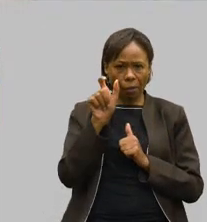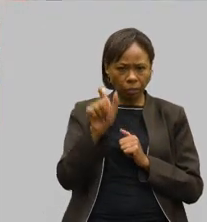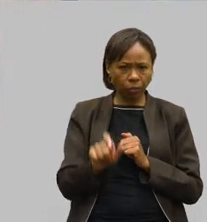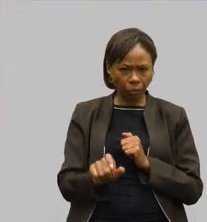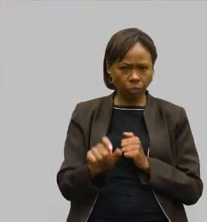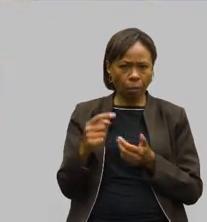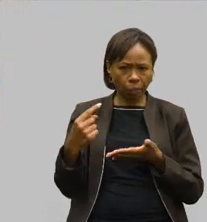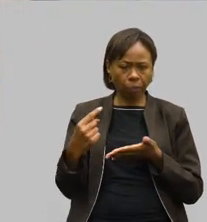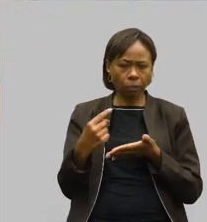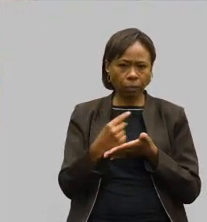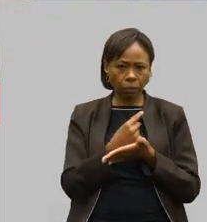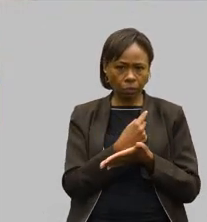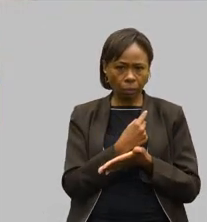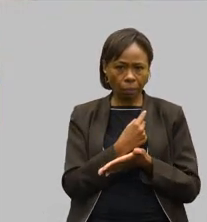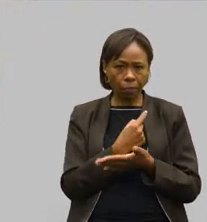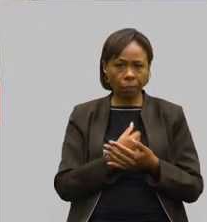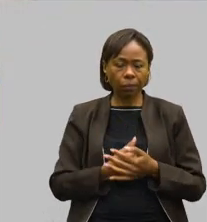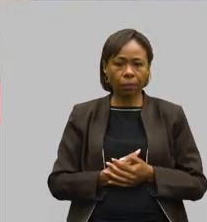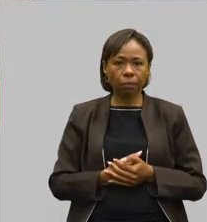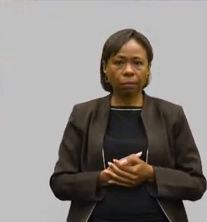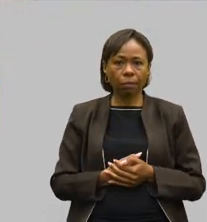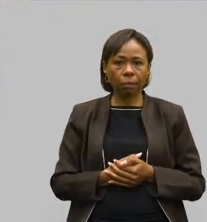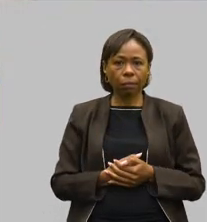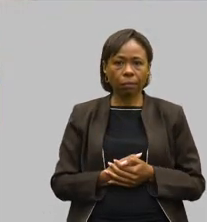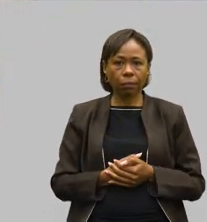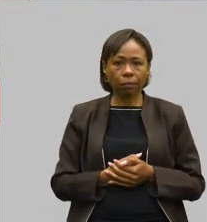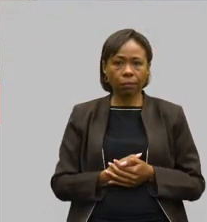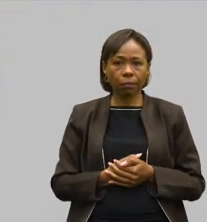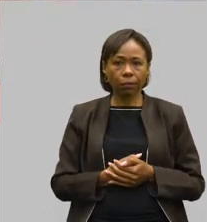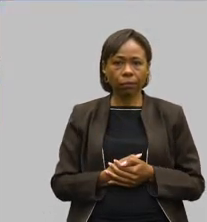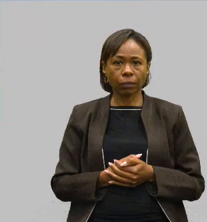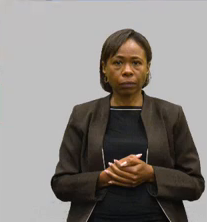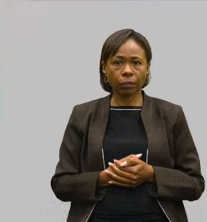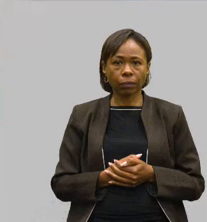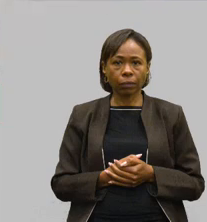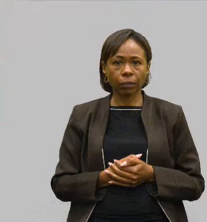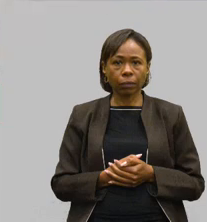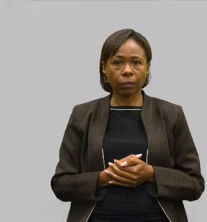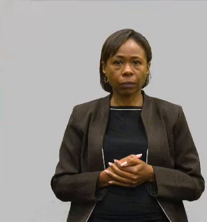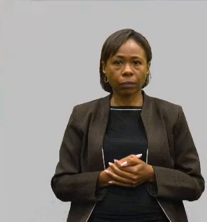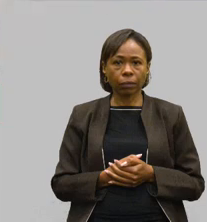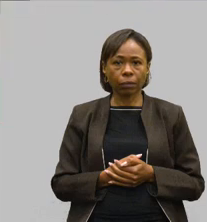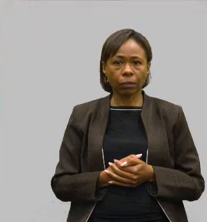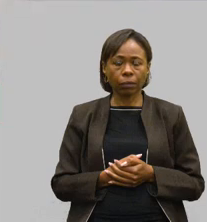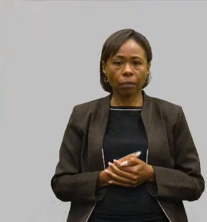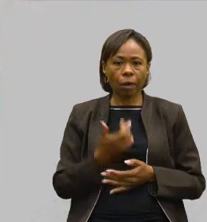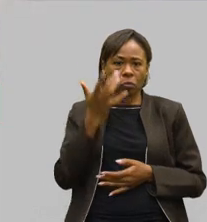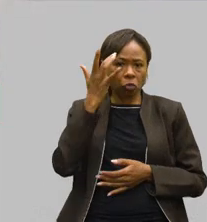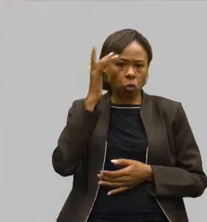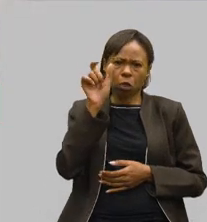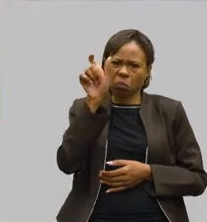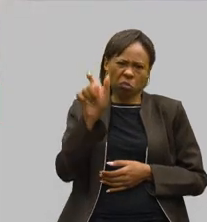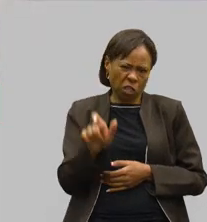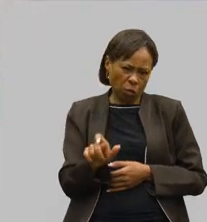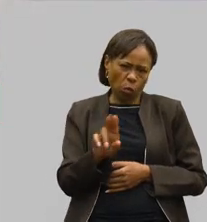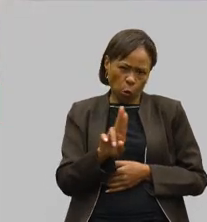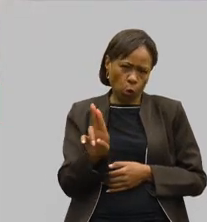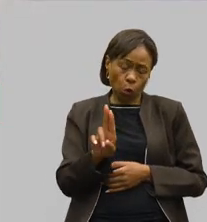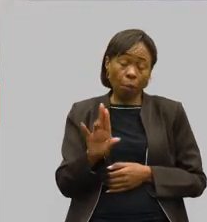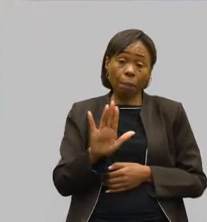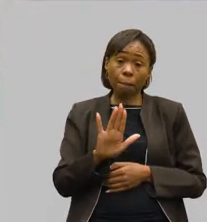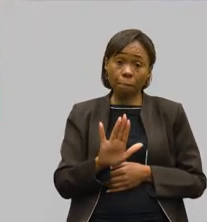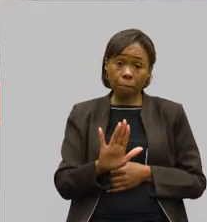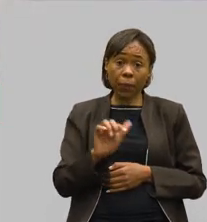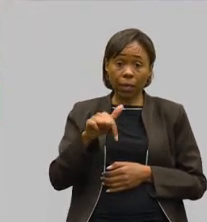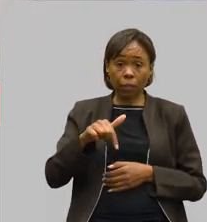telespectador, por alguém não sei quem questionou, mas, como estamos aqui no